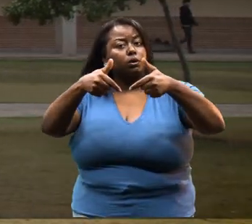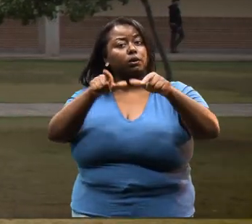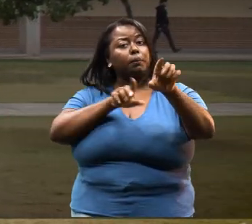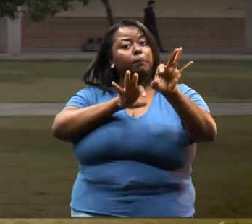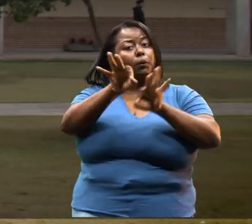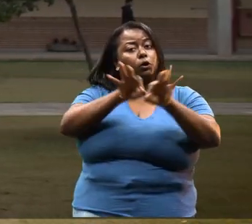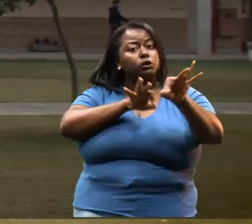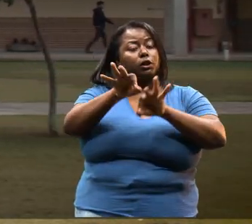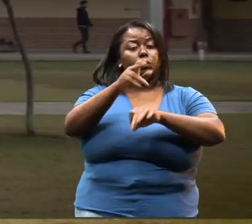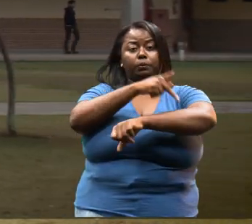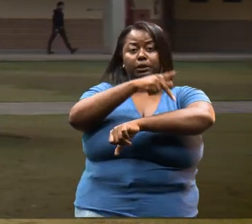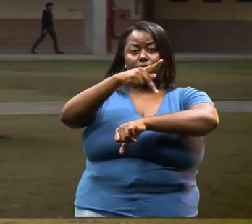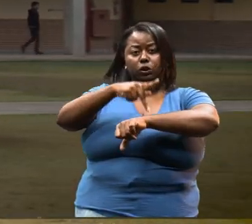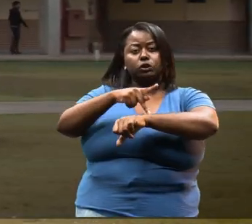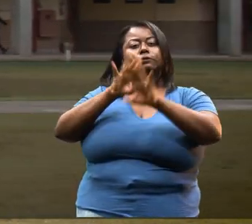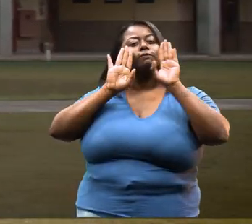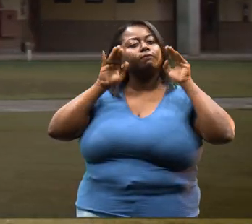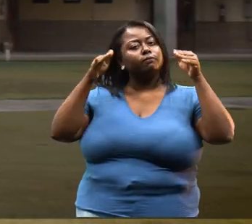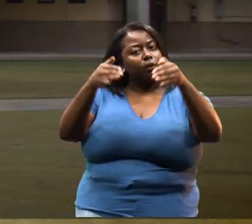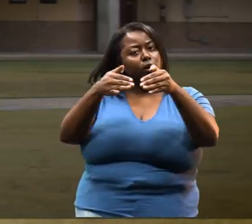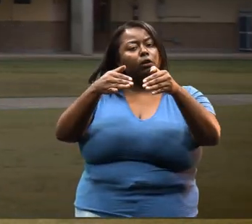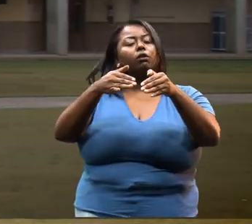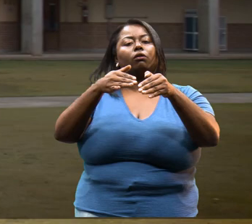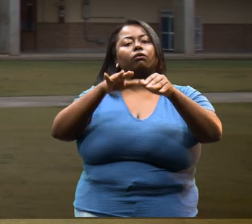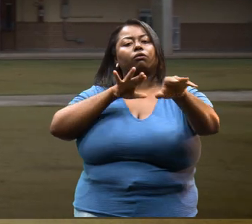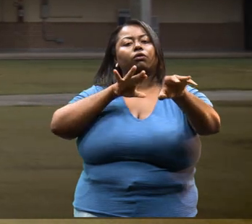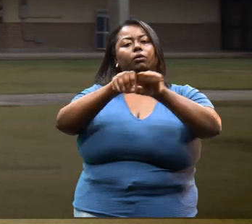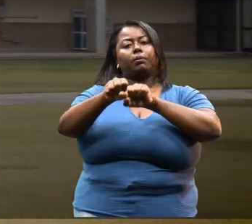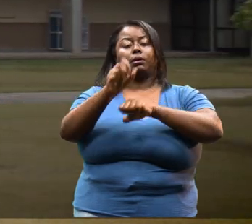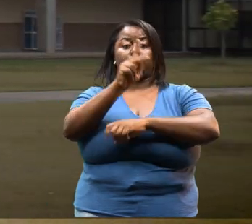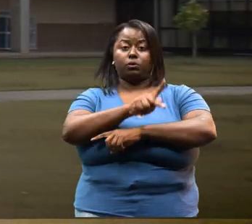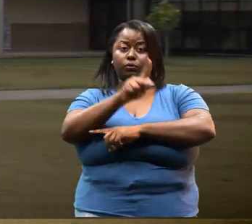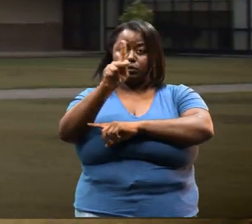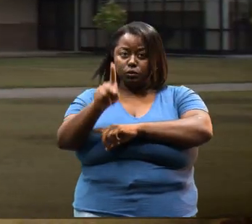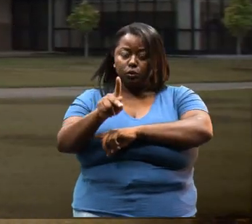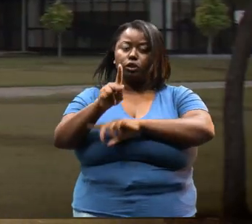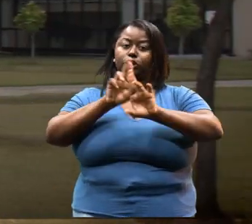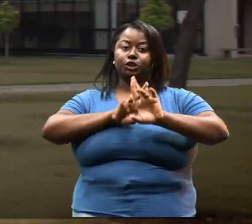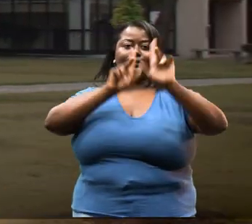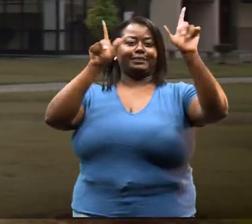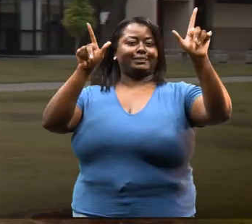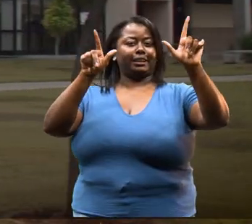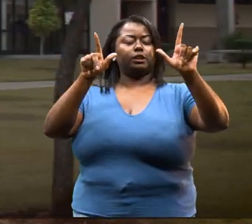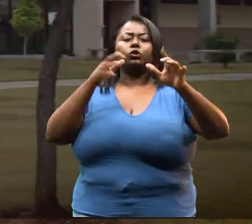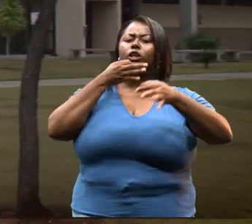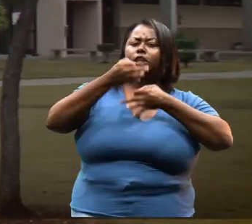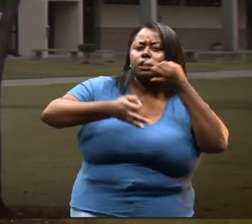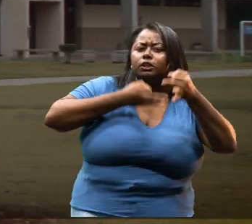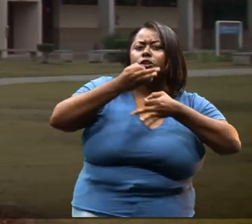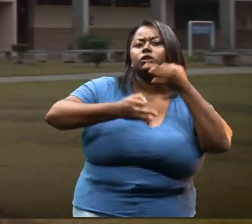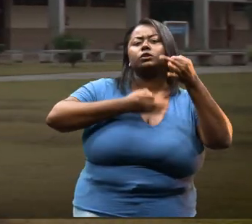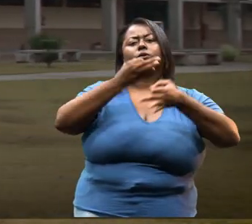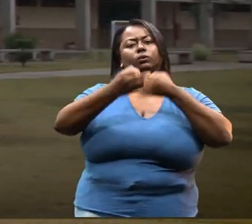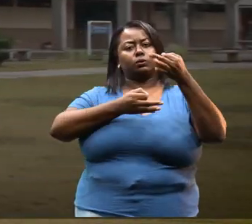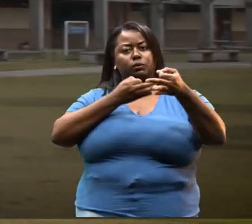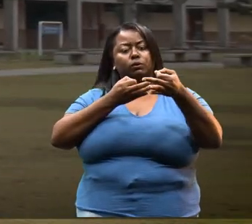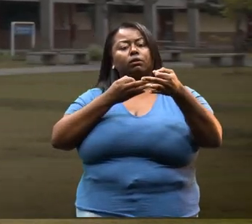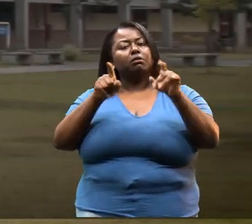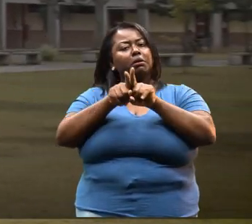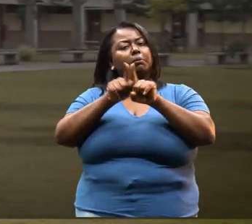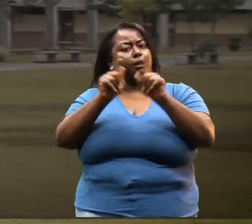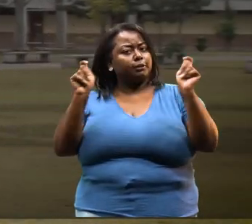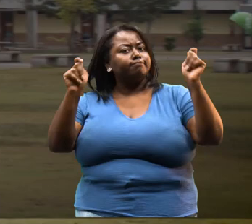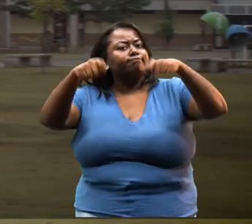um projeto pedagógico voltado para formar um professor diferenciado, crítico